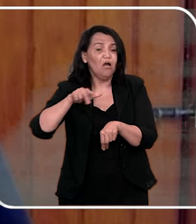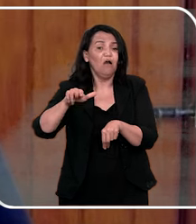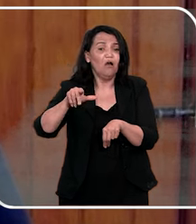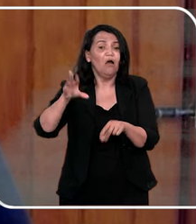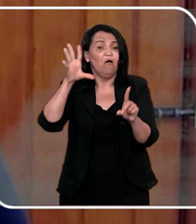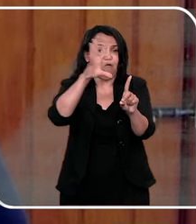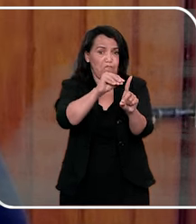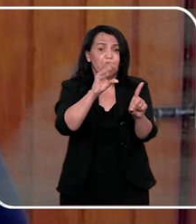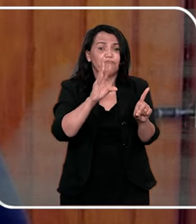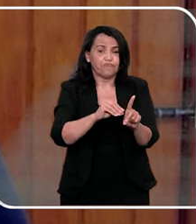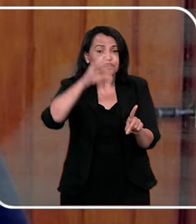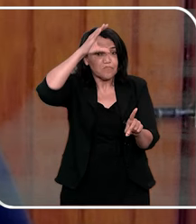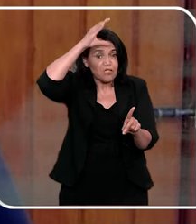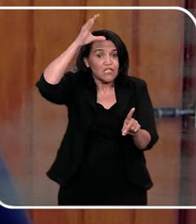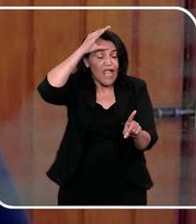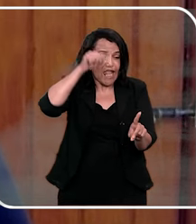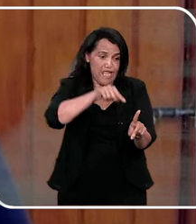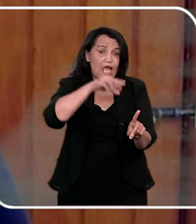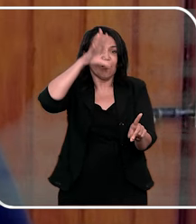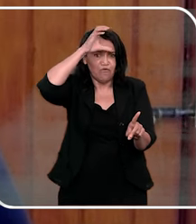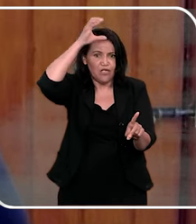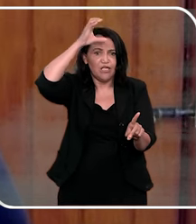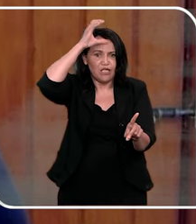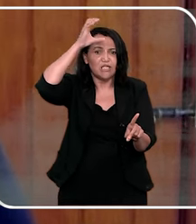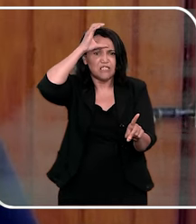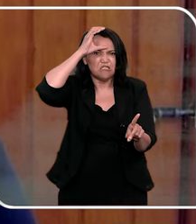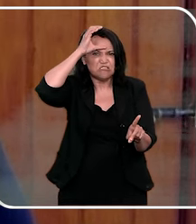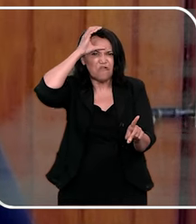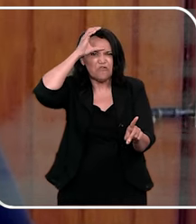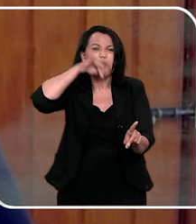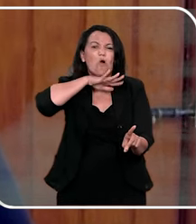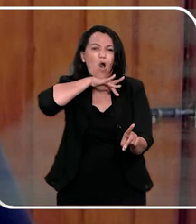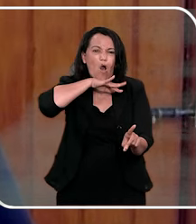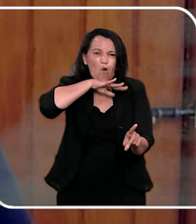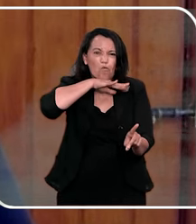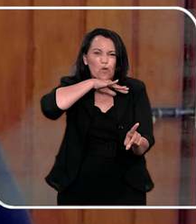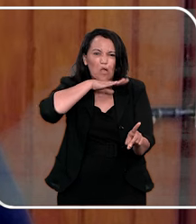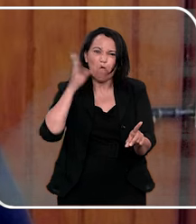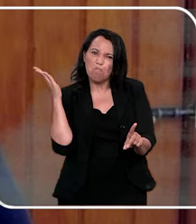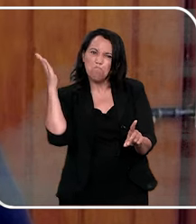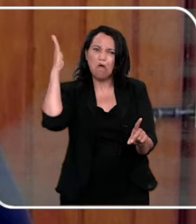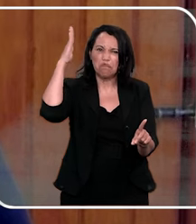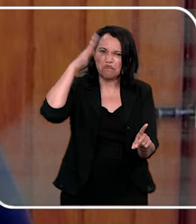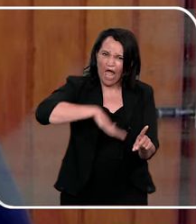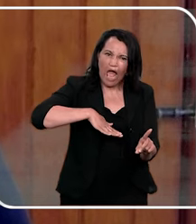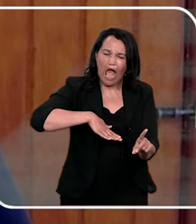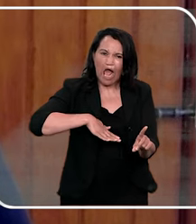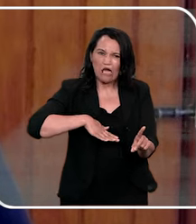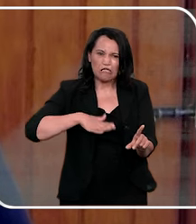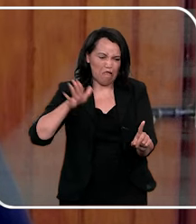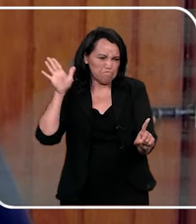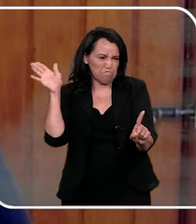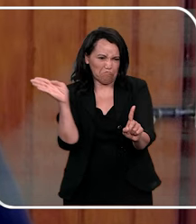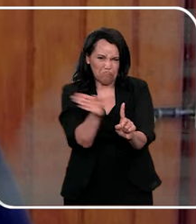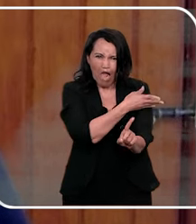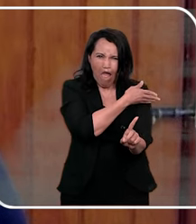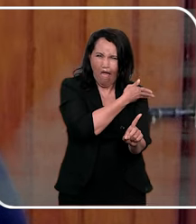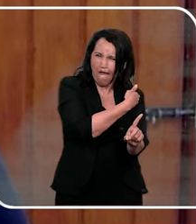pequena fosse abusada pelo tio, que ela foi abusada na infância, com requintes de crueldades e